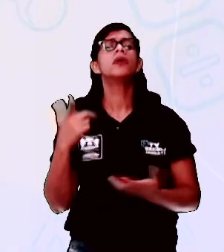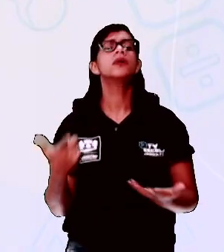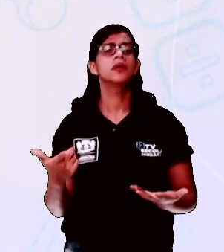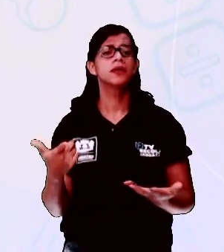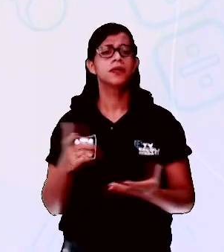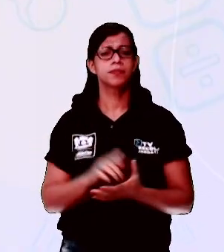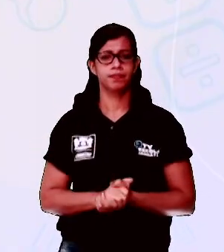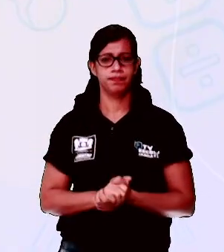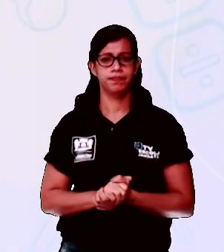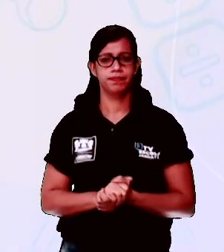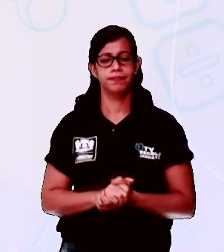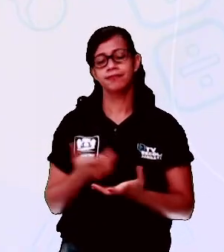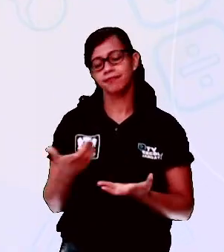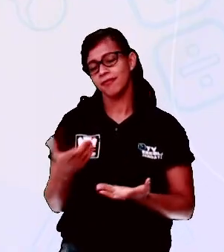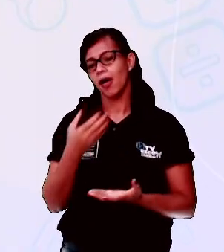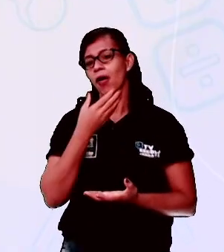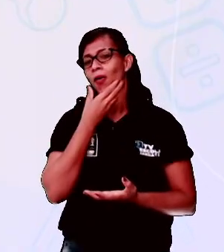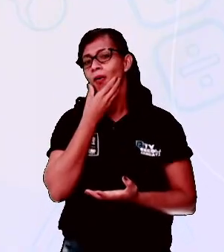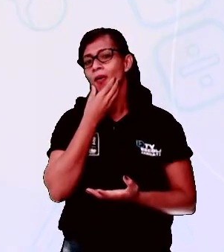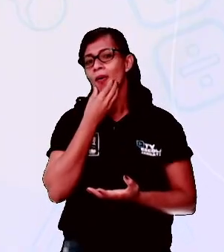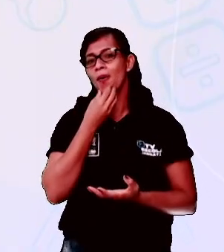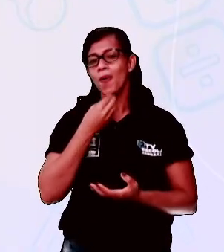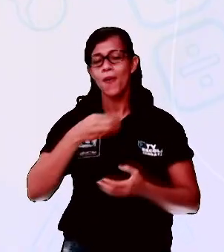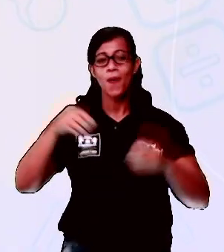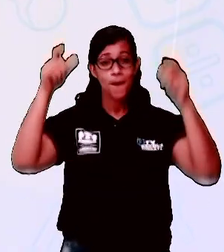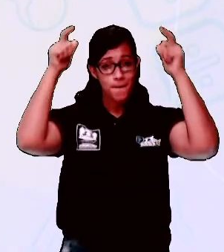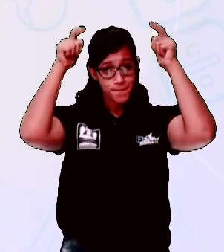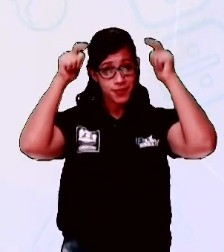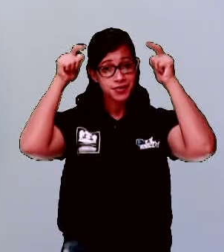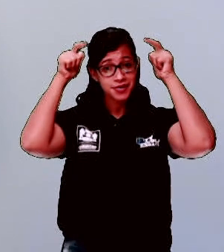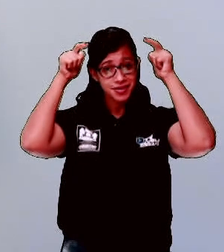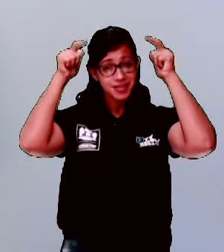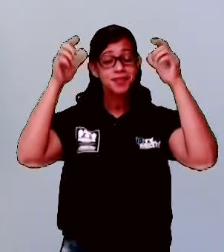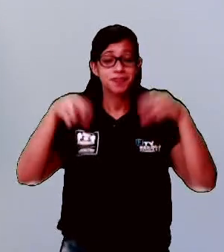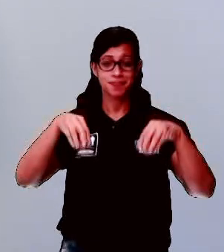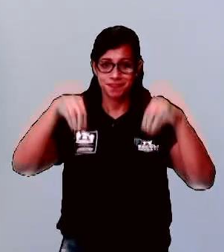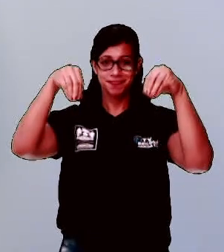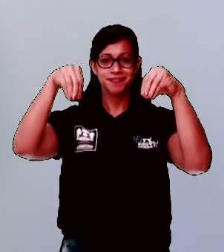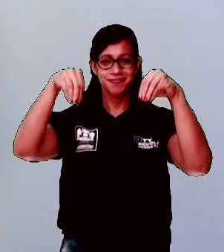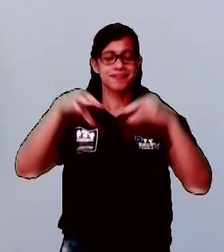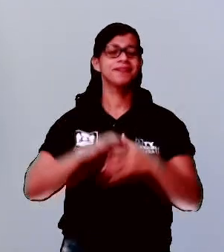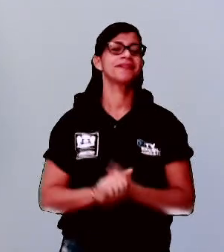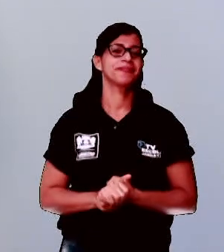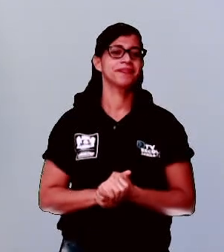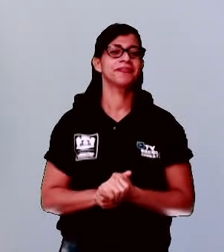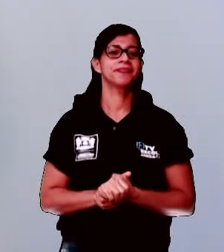O príncipe está no castelo. Próxima frase.